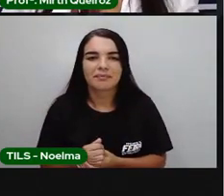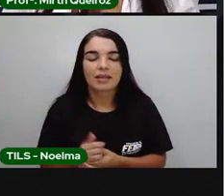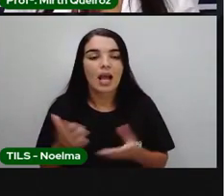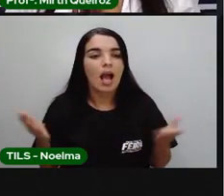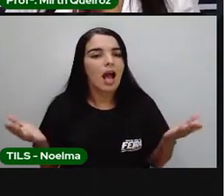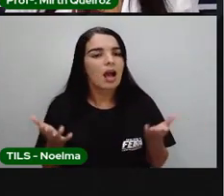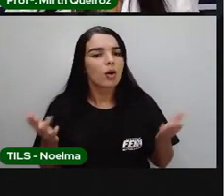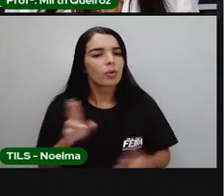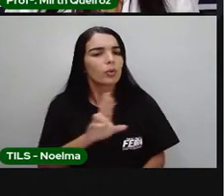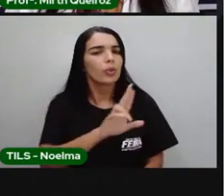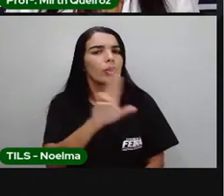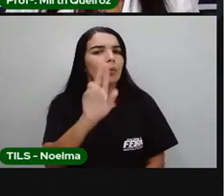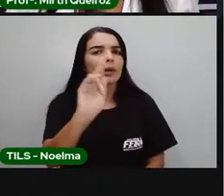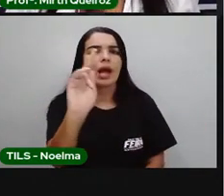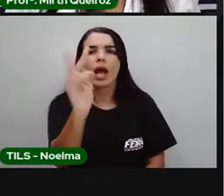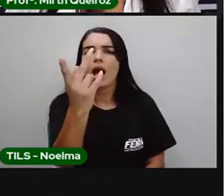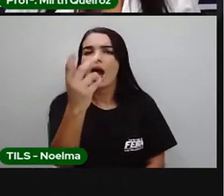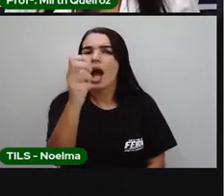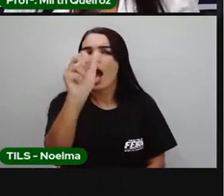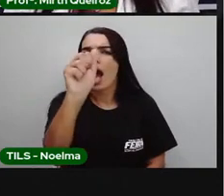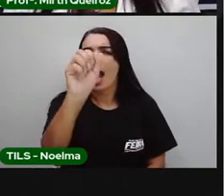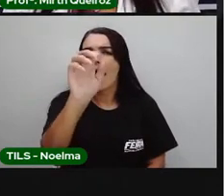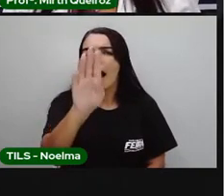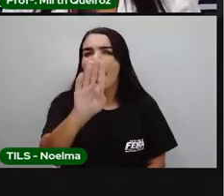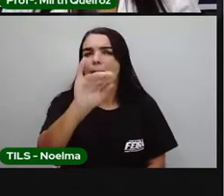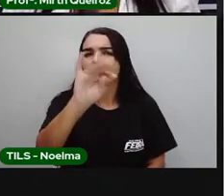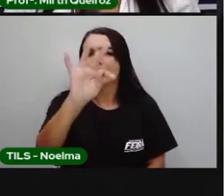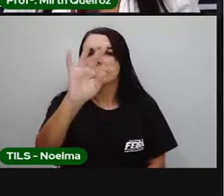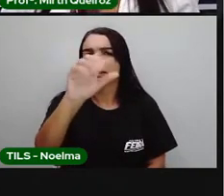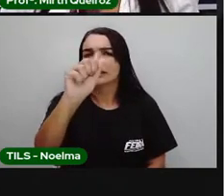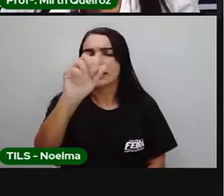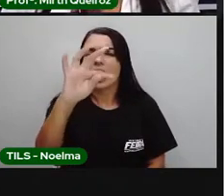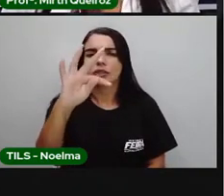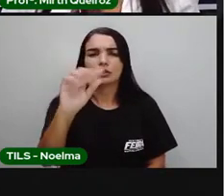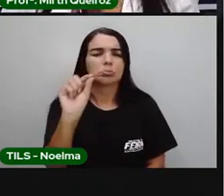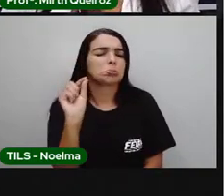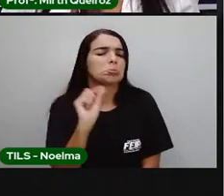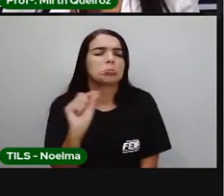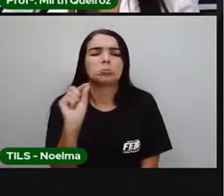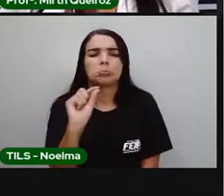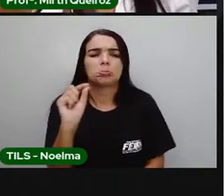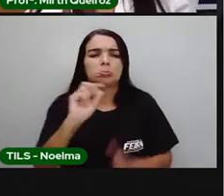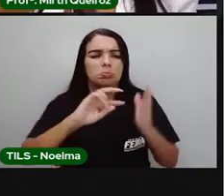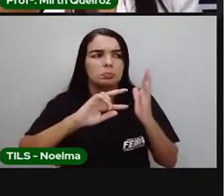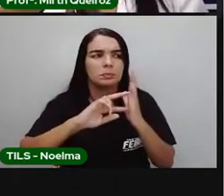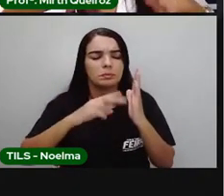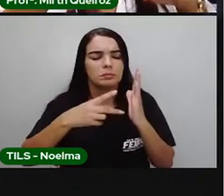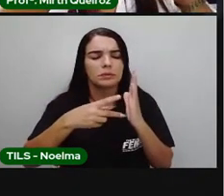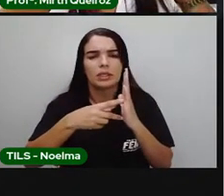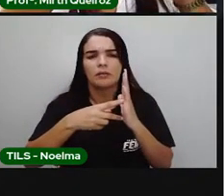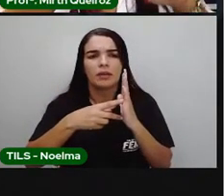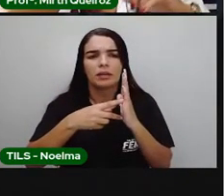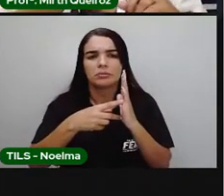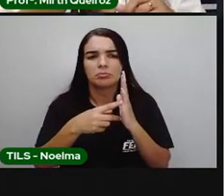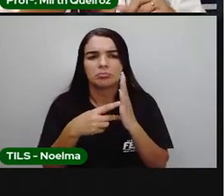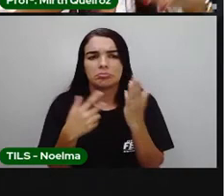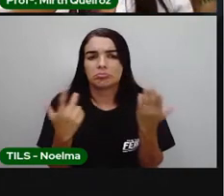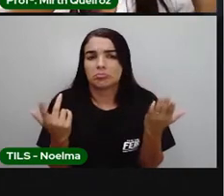E o que é habitat e nicho ecológico? Ó, é importante a gente não confundir esses três.